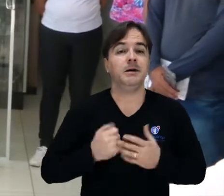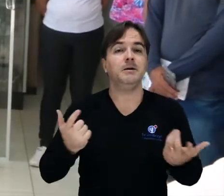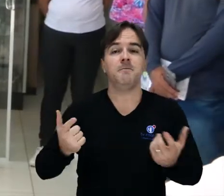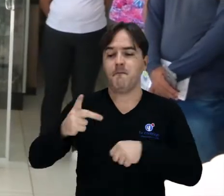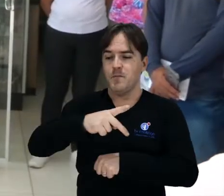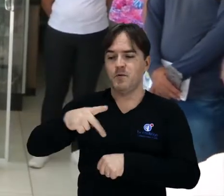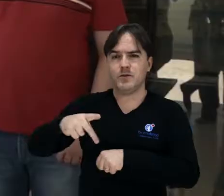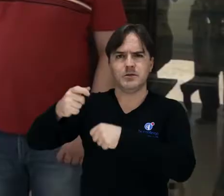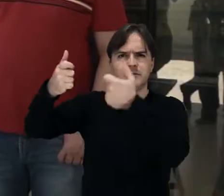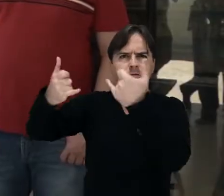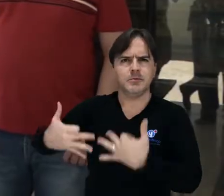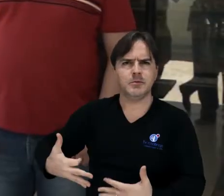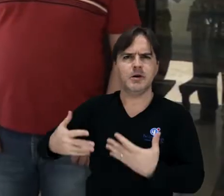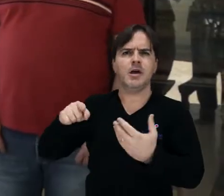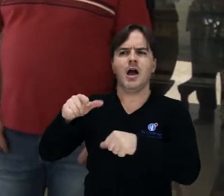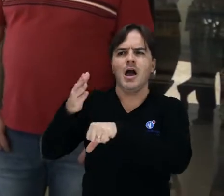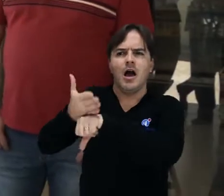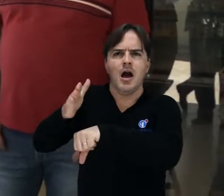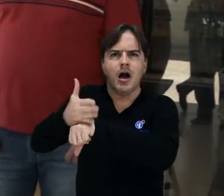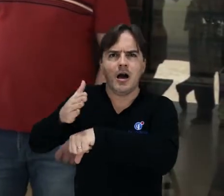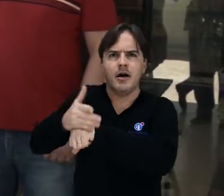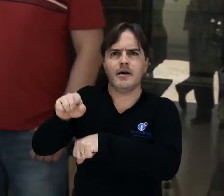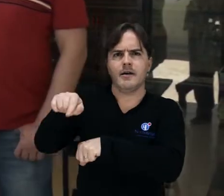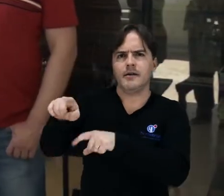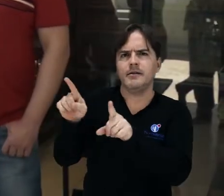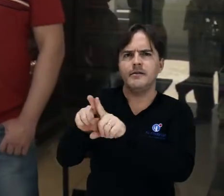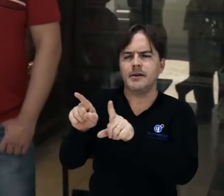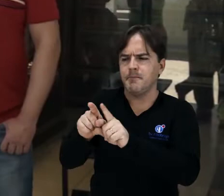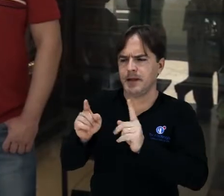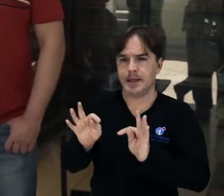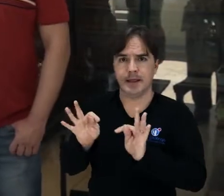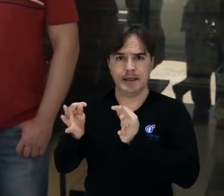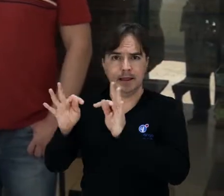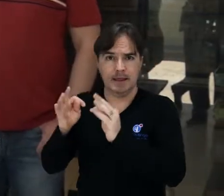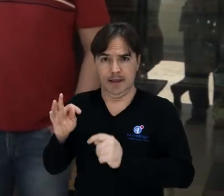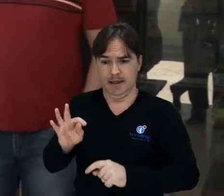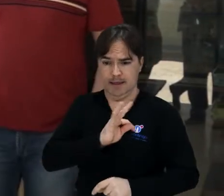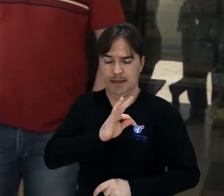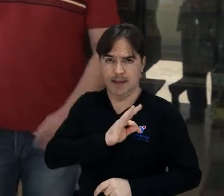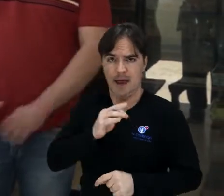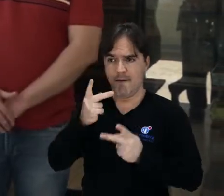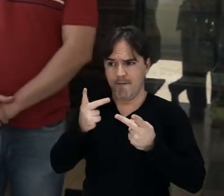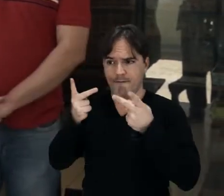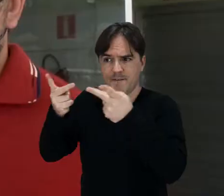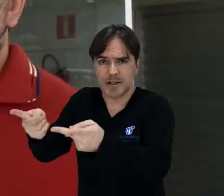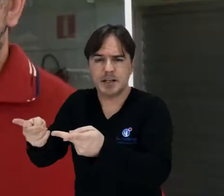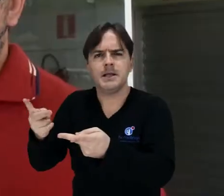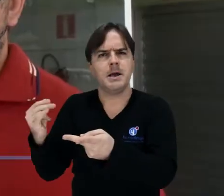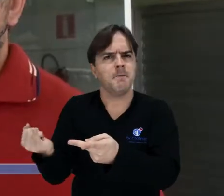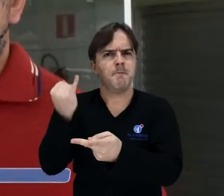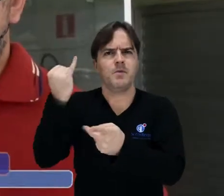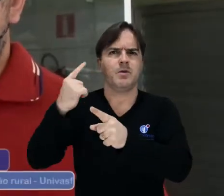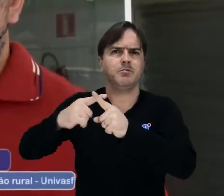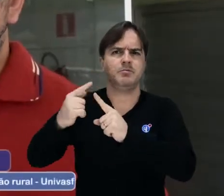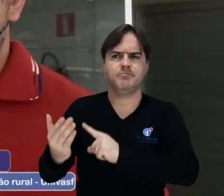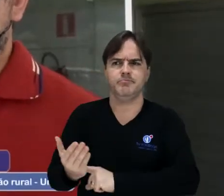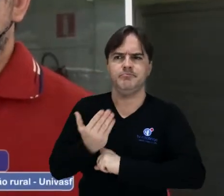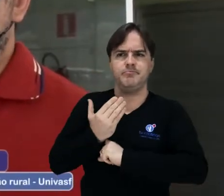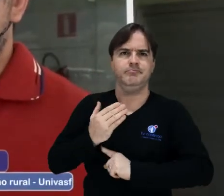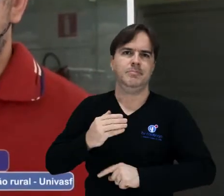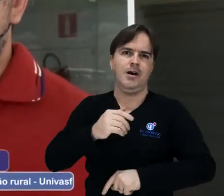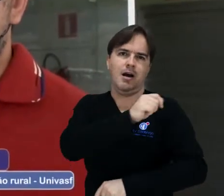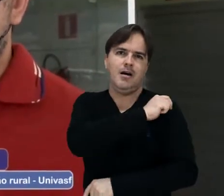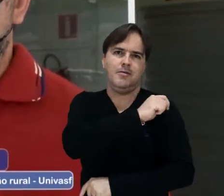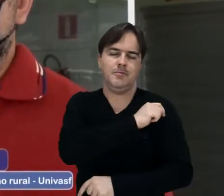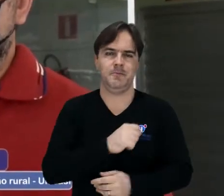aulas práticas e essas visitas técnicas são fundamentais para o aprendizado dos participantes. Nós estávamos esperando que